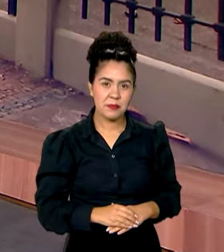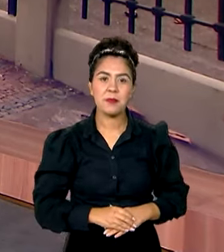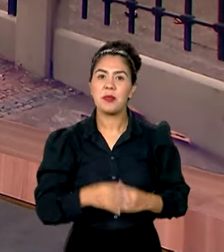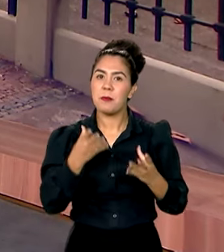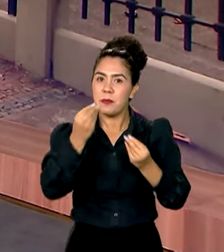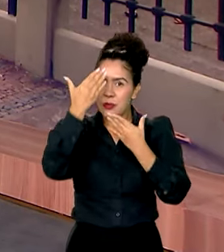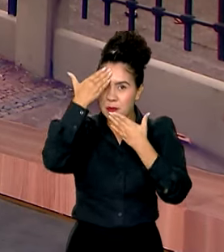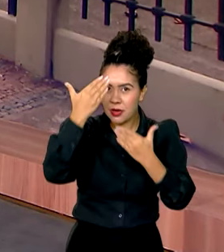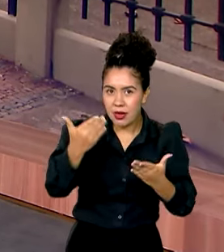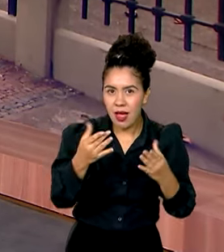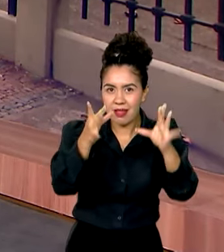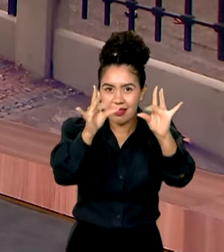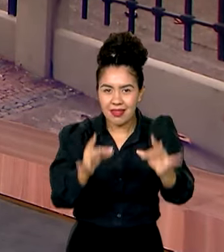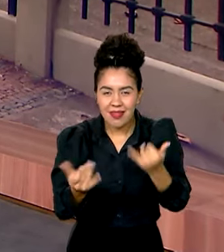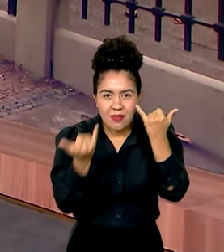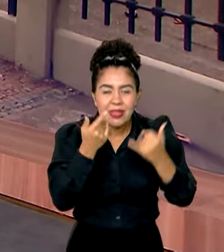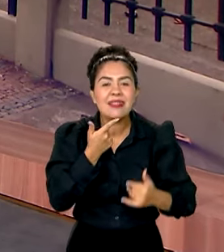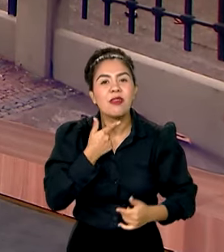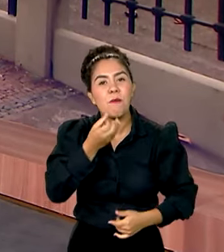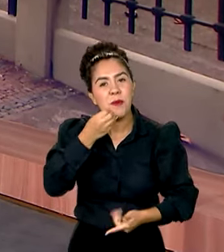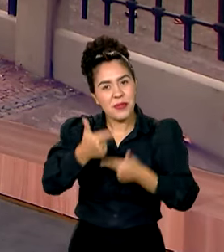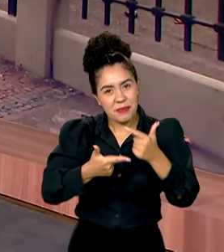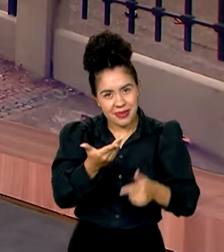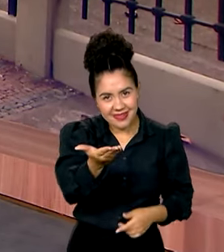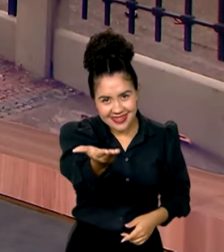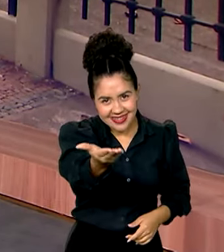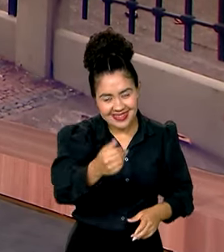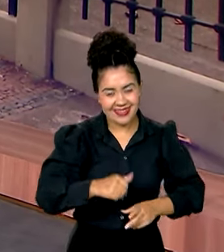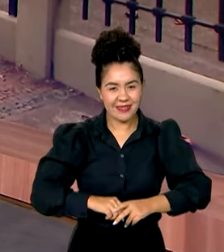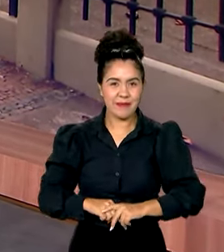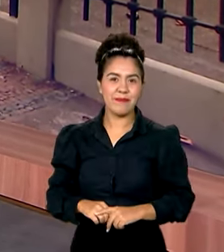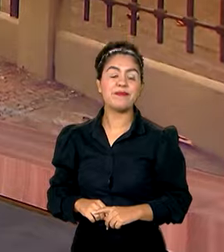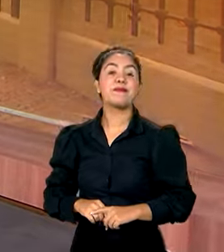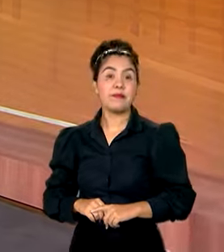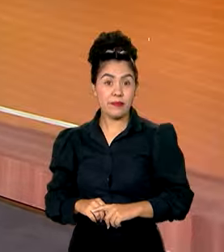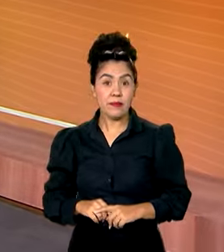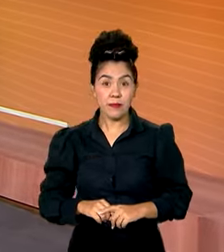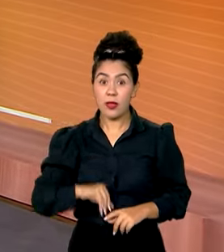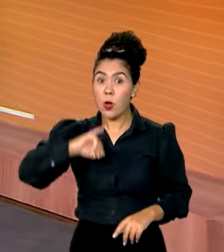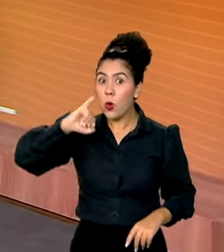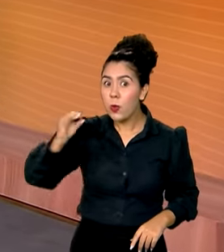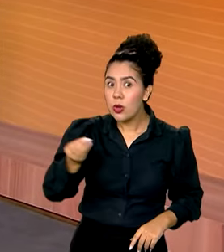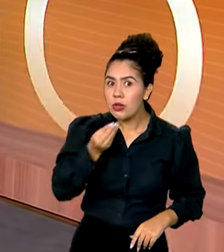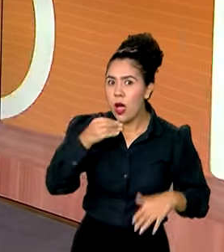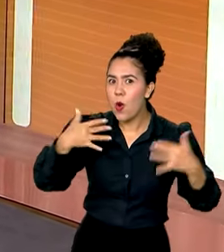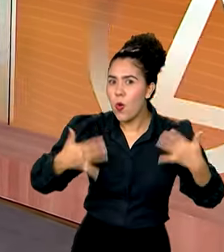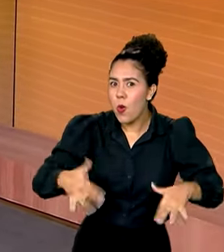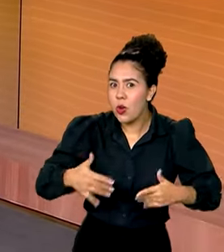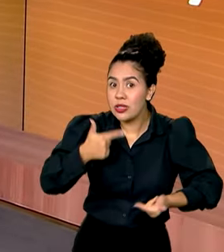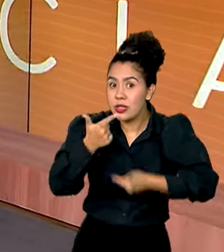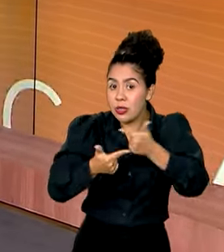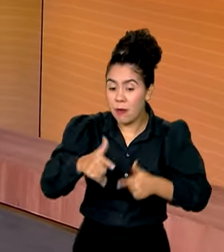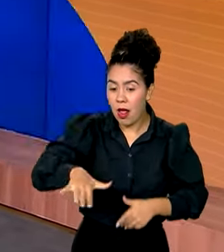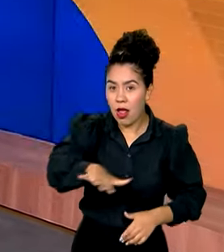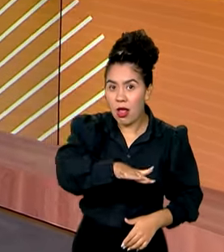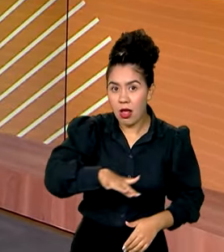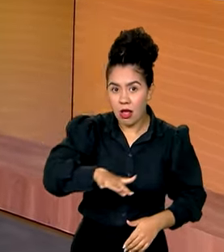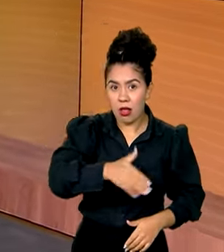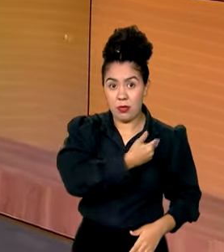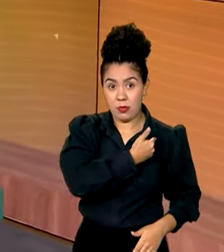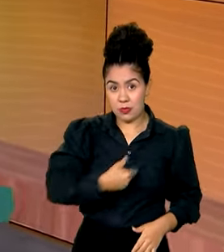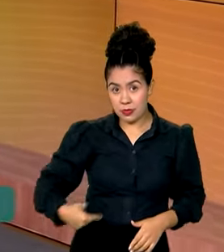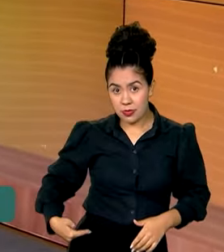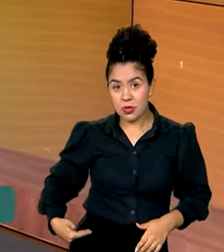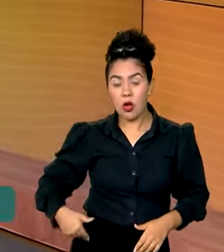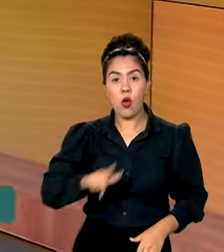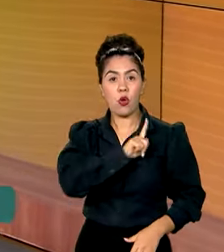Flávio. Obrigada pelas informações. Bom trabalho para você aí no Rio de Janeiro. E olha, uma oportunidade de trabalho no serviço público. O governo